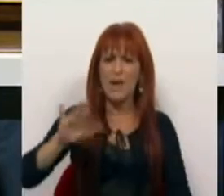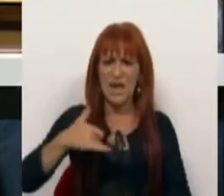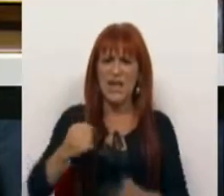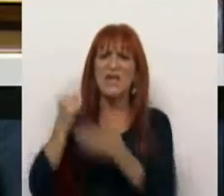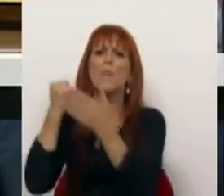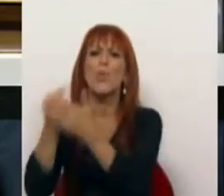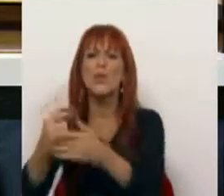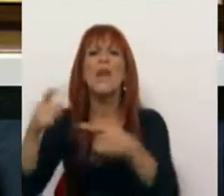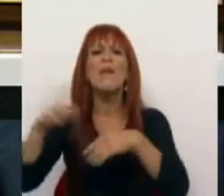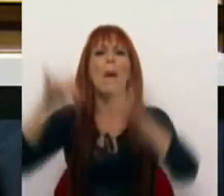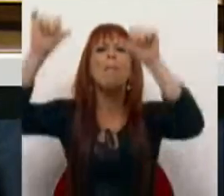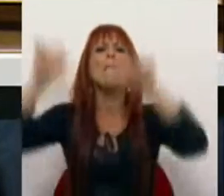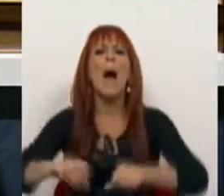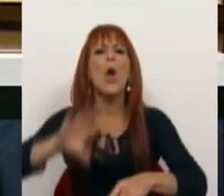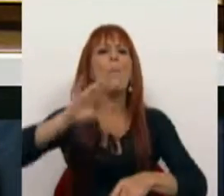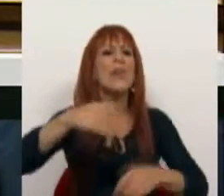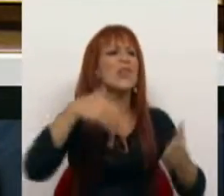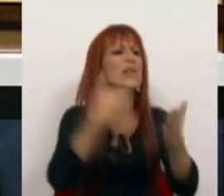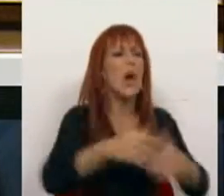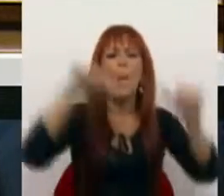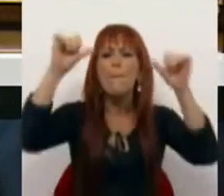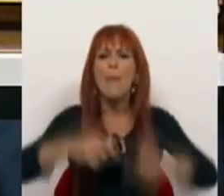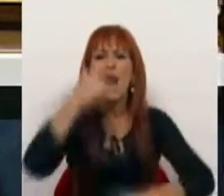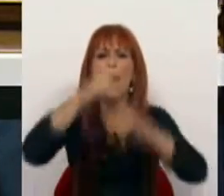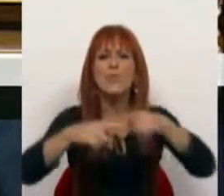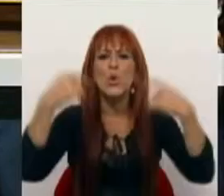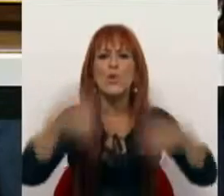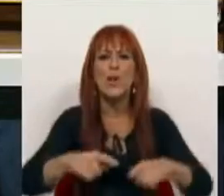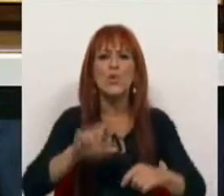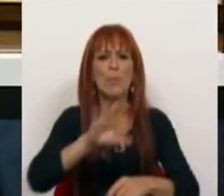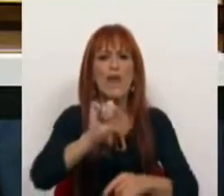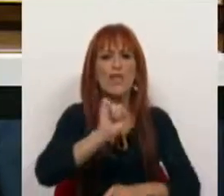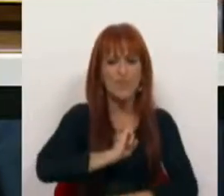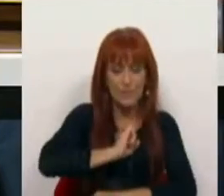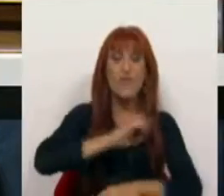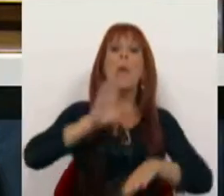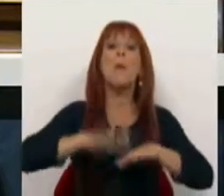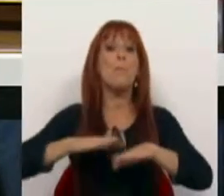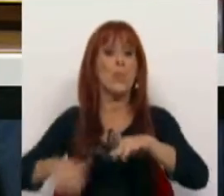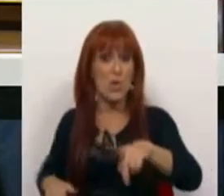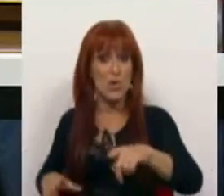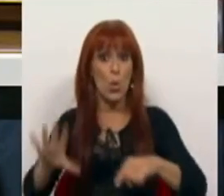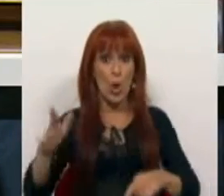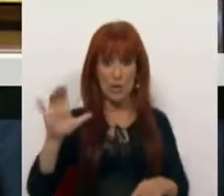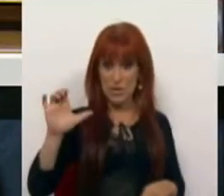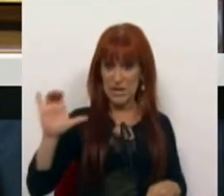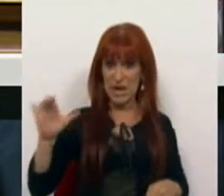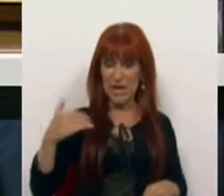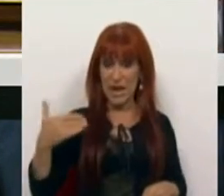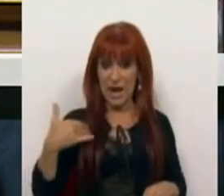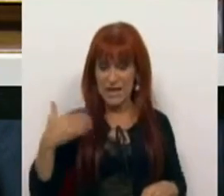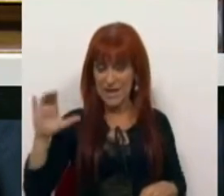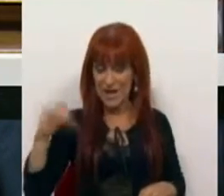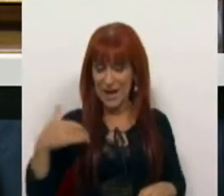CDS, fez mal ao país, fez mal às pessoas do nosso país. E por isso, quando o CDS